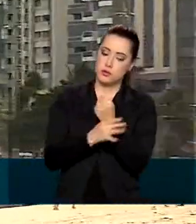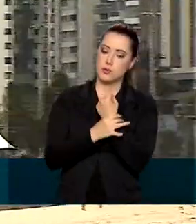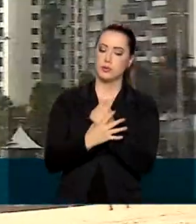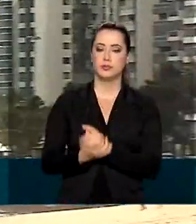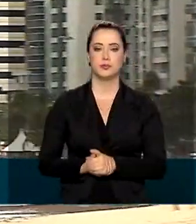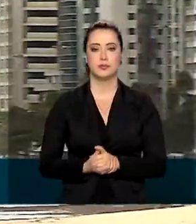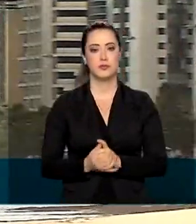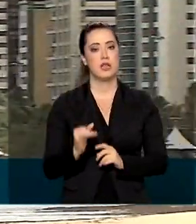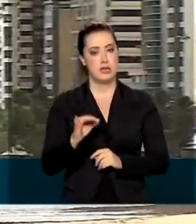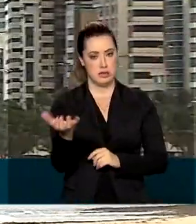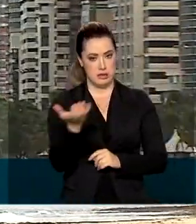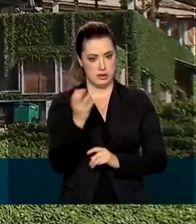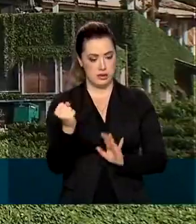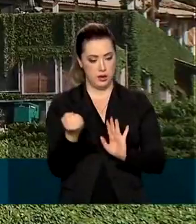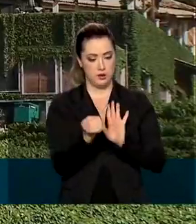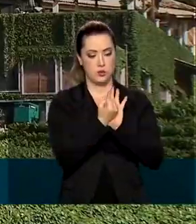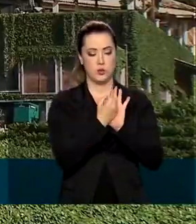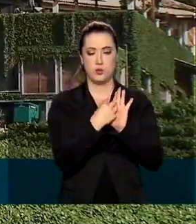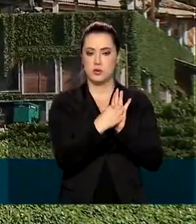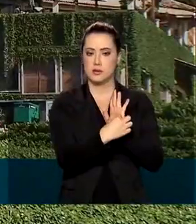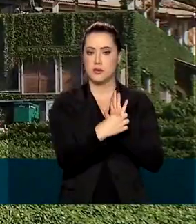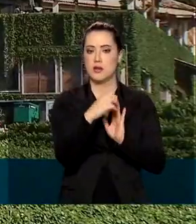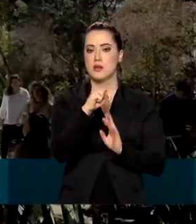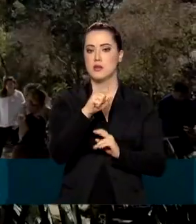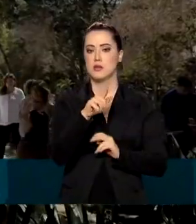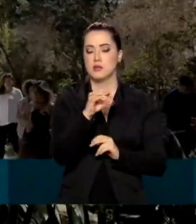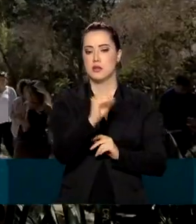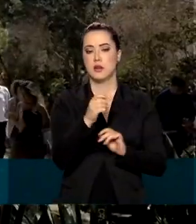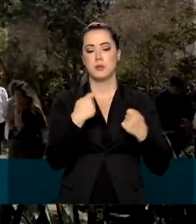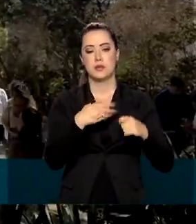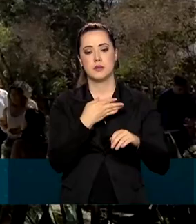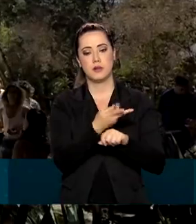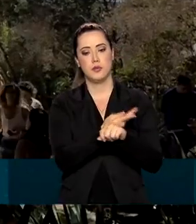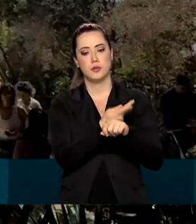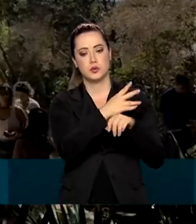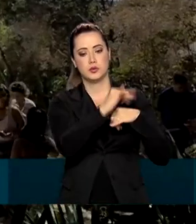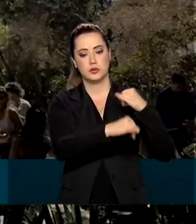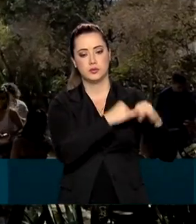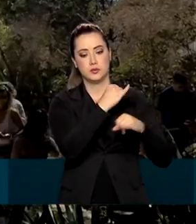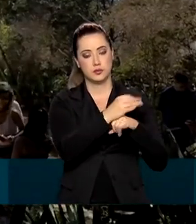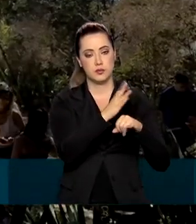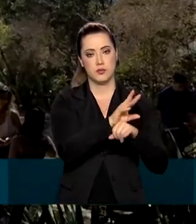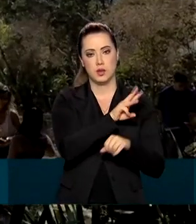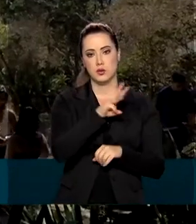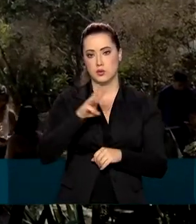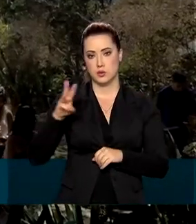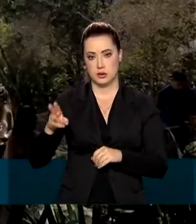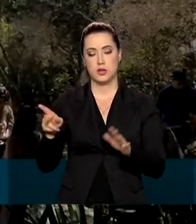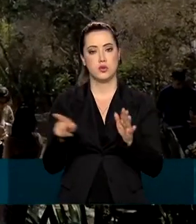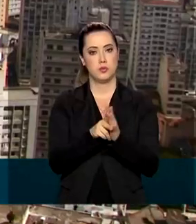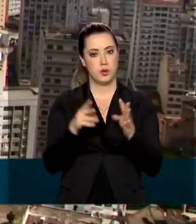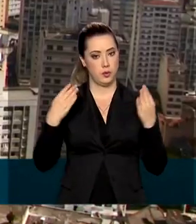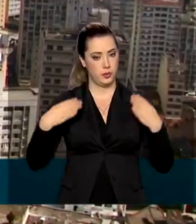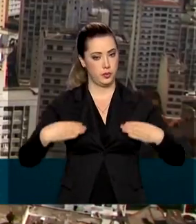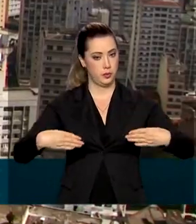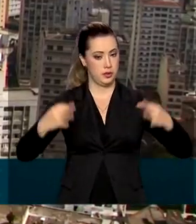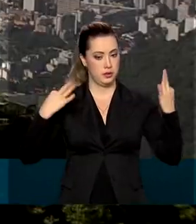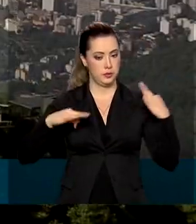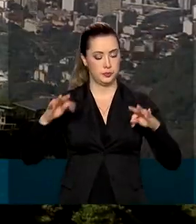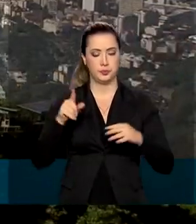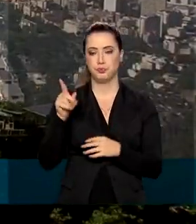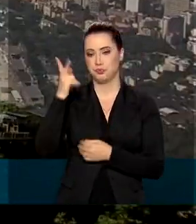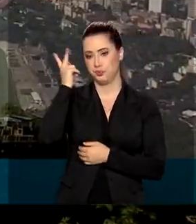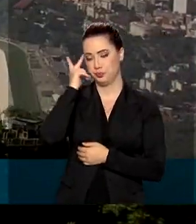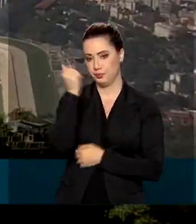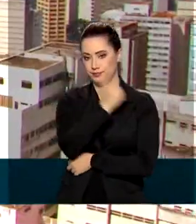o selo Turismo Responsável deve fazer a solicitação pela internet, no site do Ministério do Turismo. São Paulo,